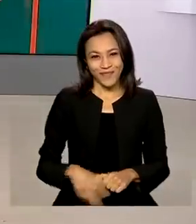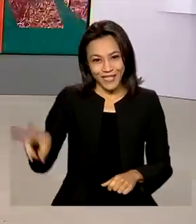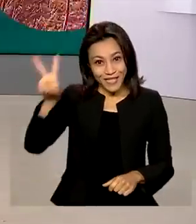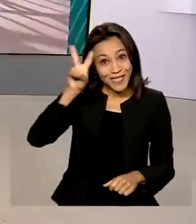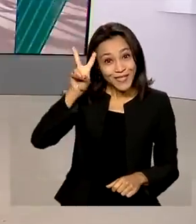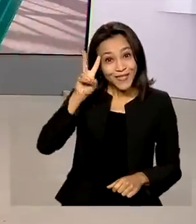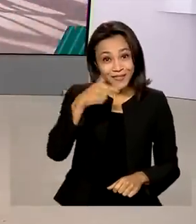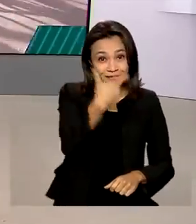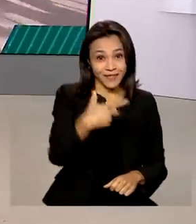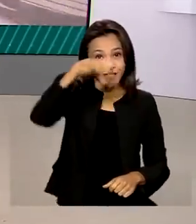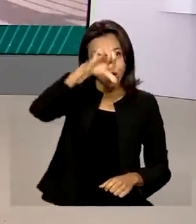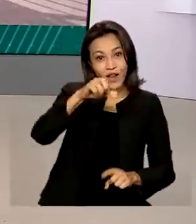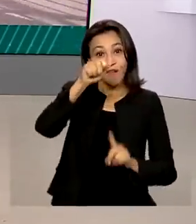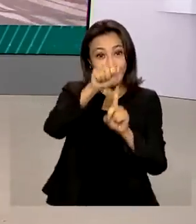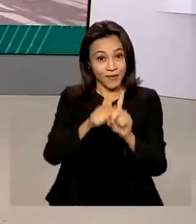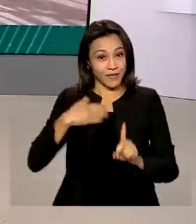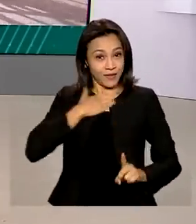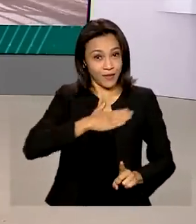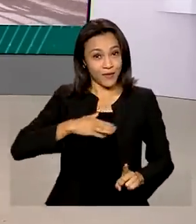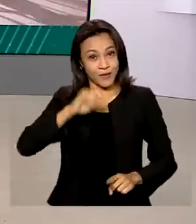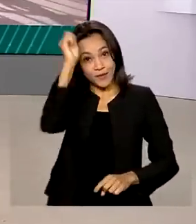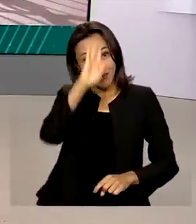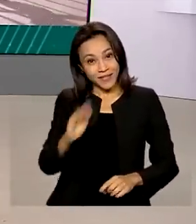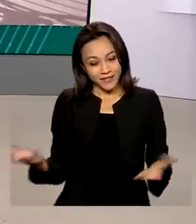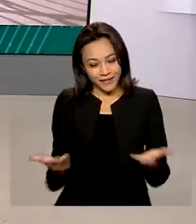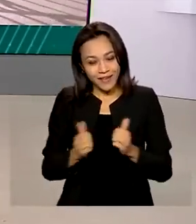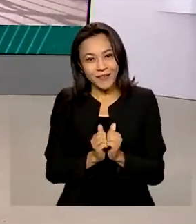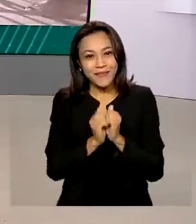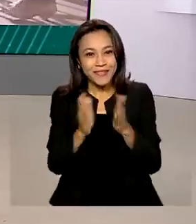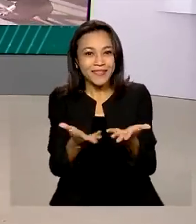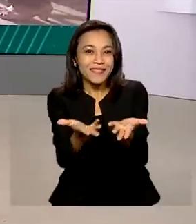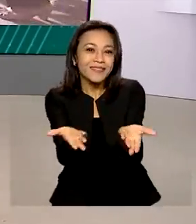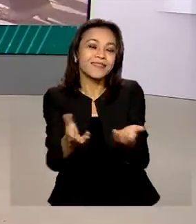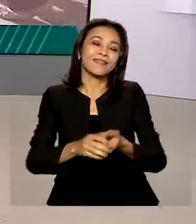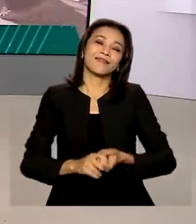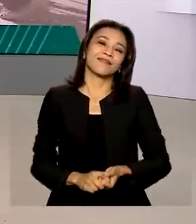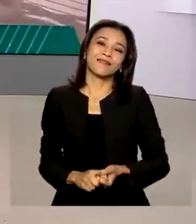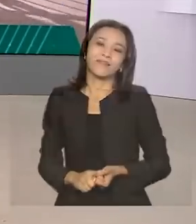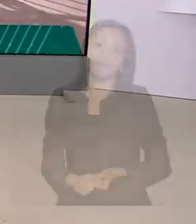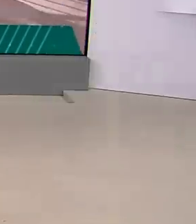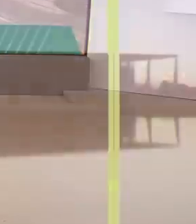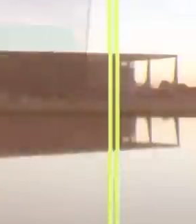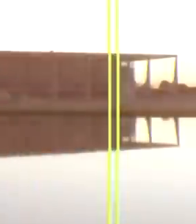Segunda-feira, 29 de agosto, o Brasil em dia já está no ar.